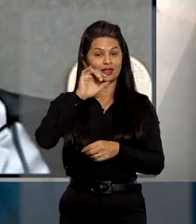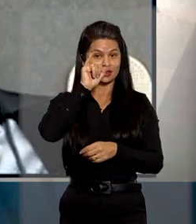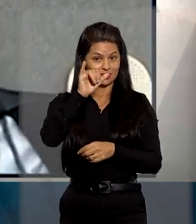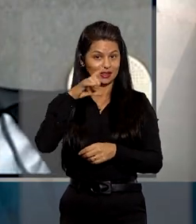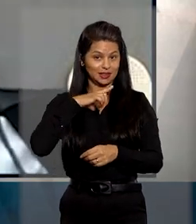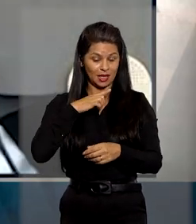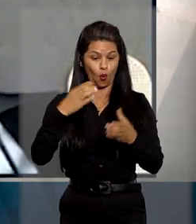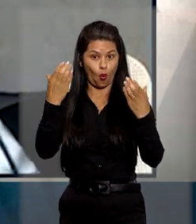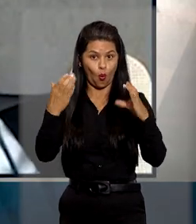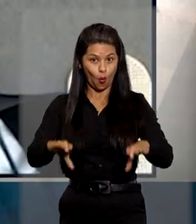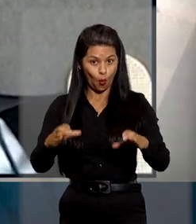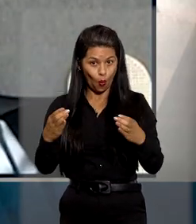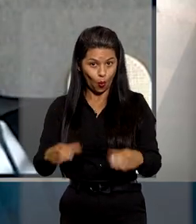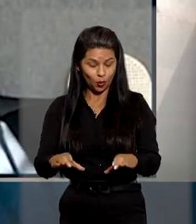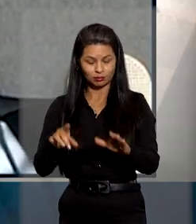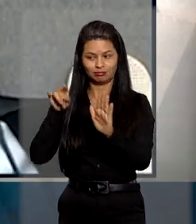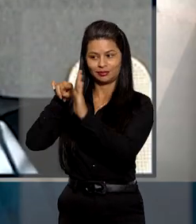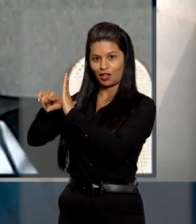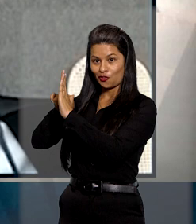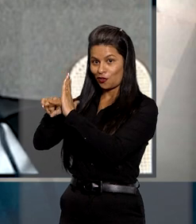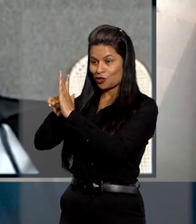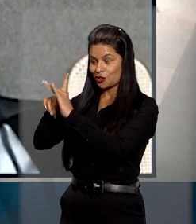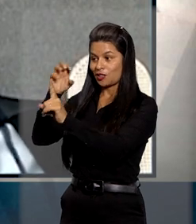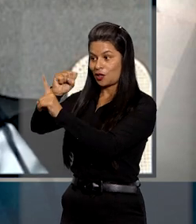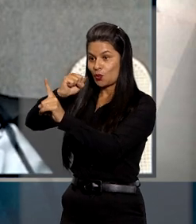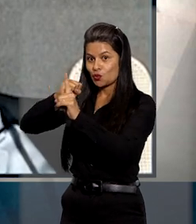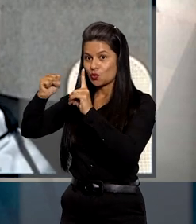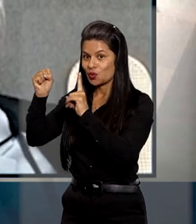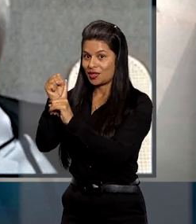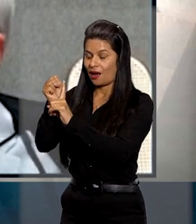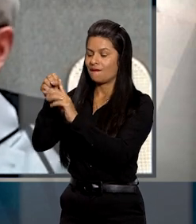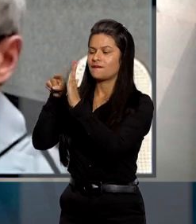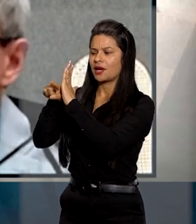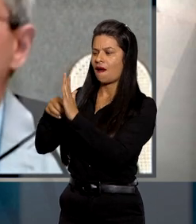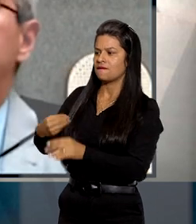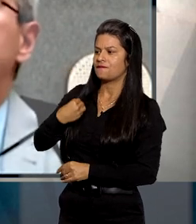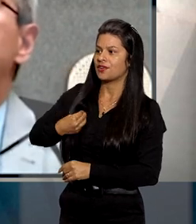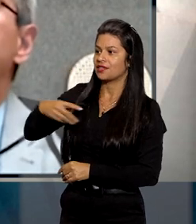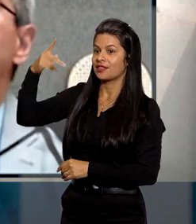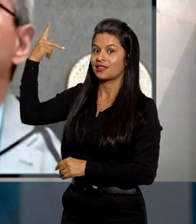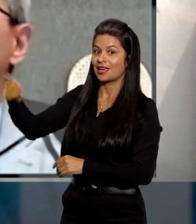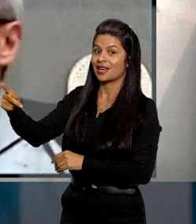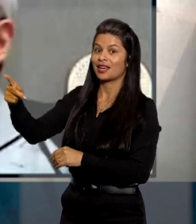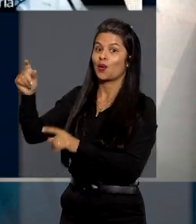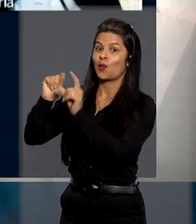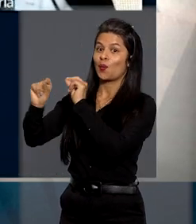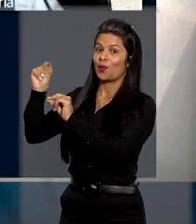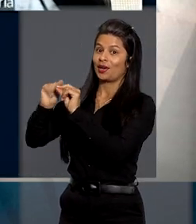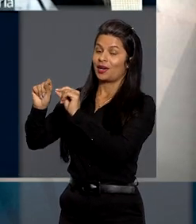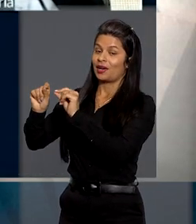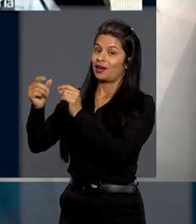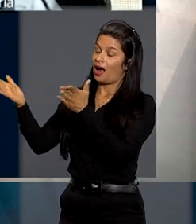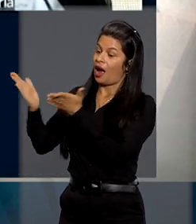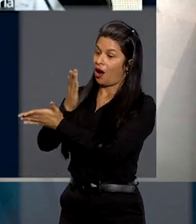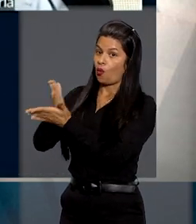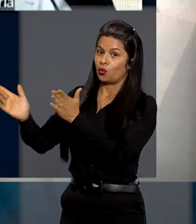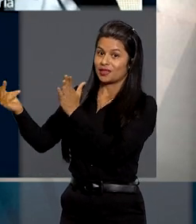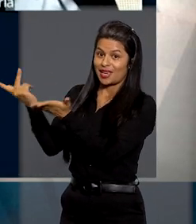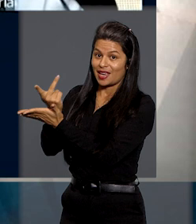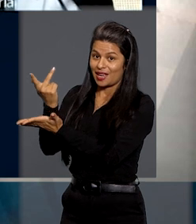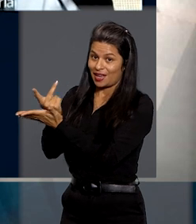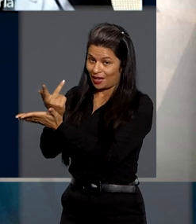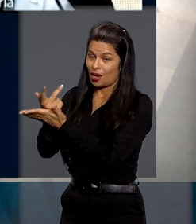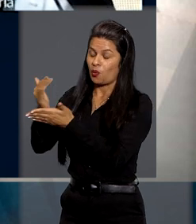concurso público, a investigação social não se limita a analisar a vida pregressa do candidato em relação às infrações